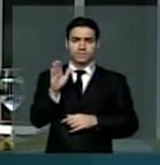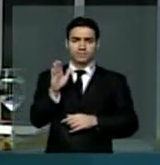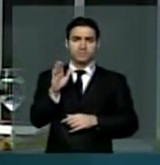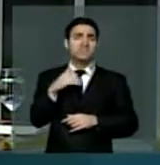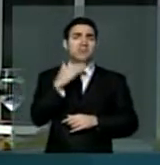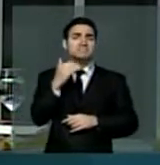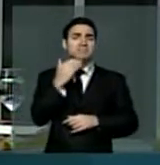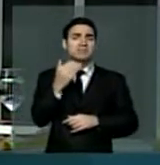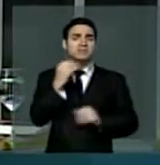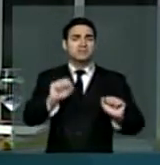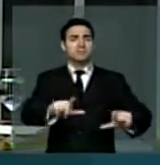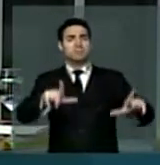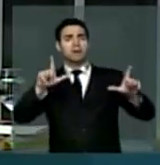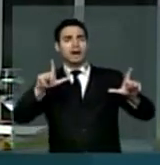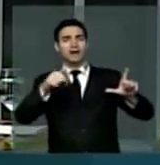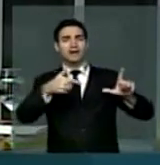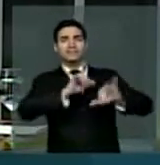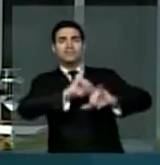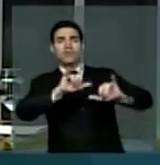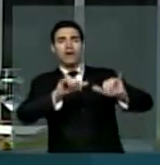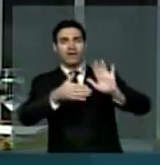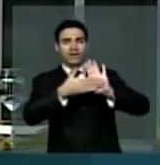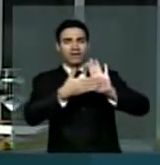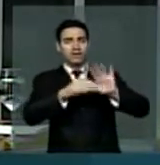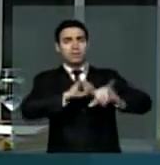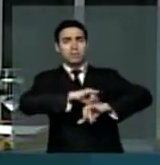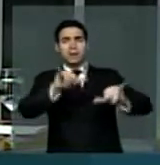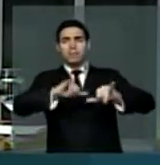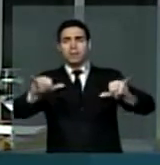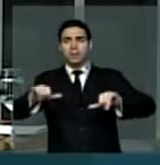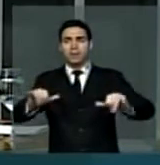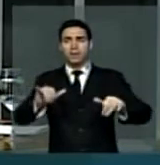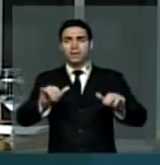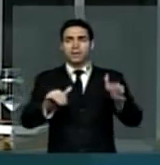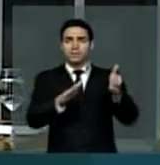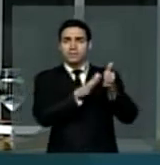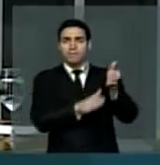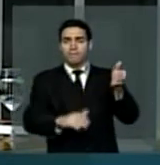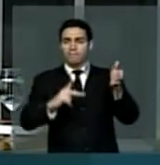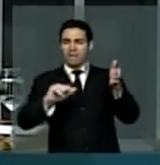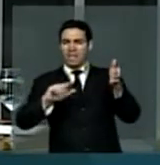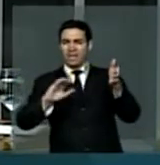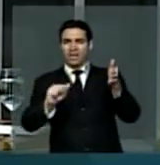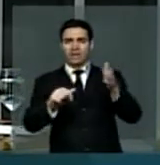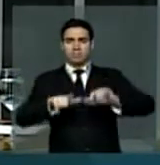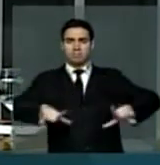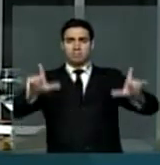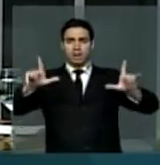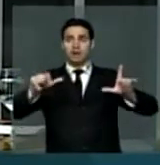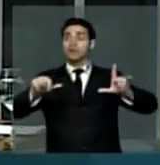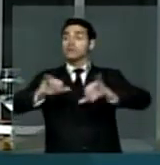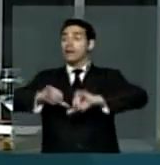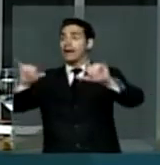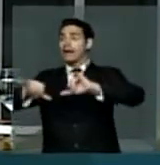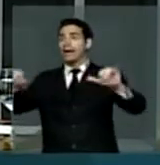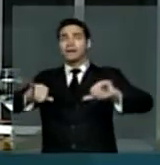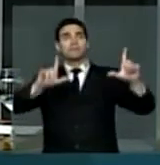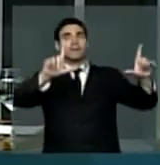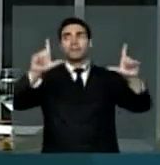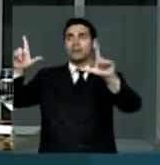placas aliás o povo tem dito que placa não ganha eleição não basta